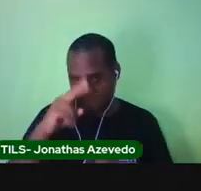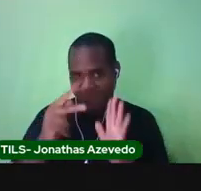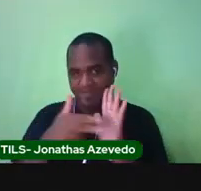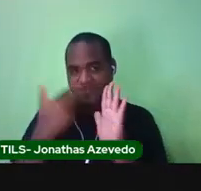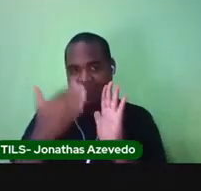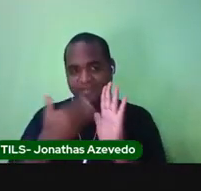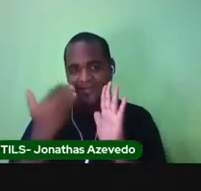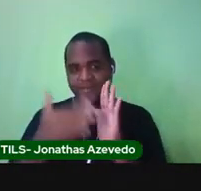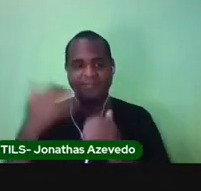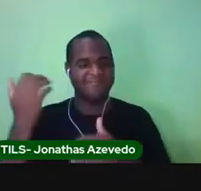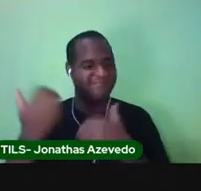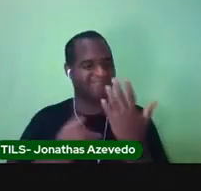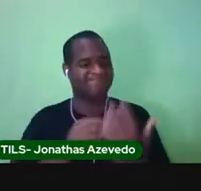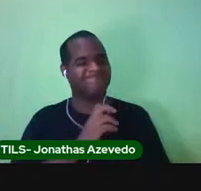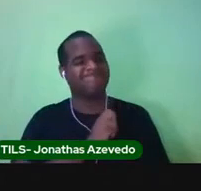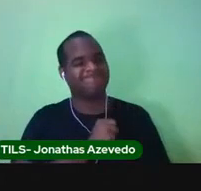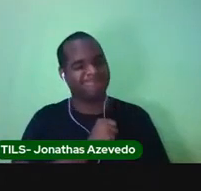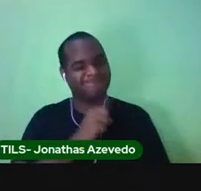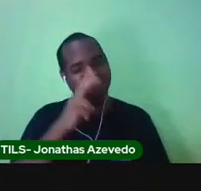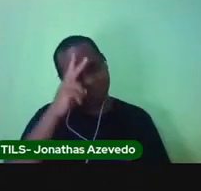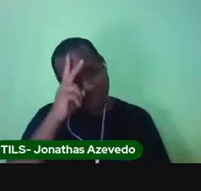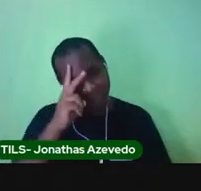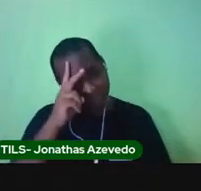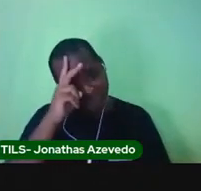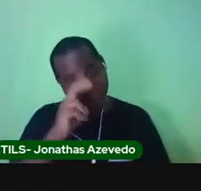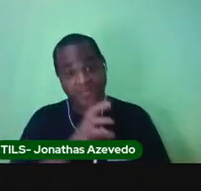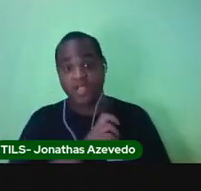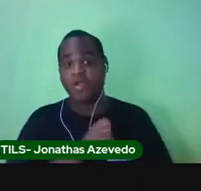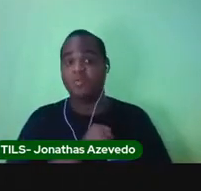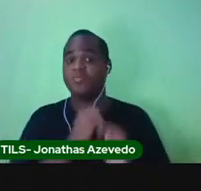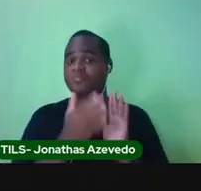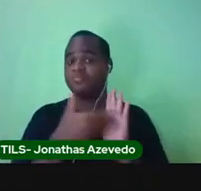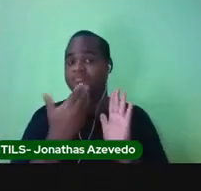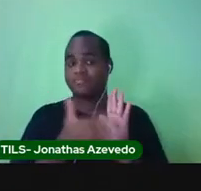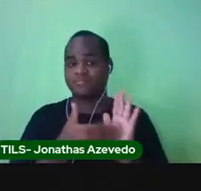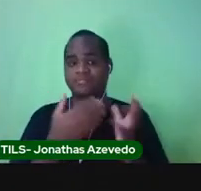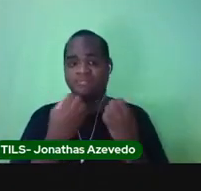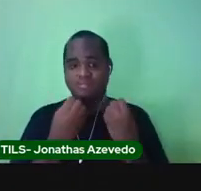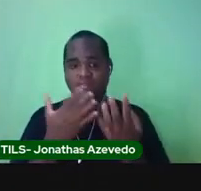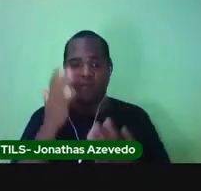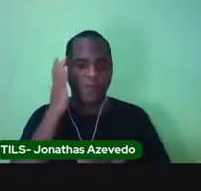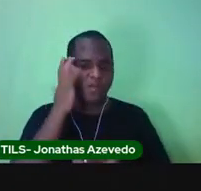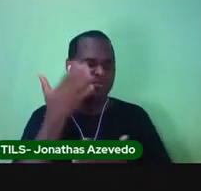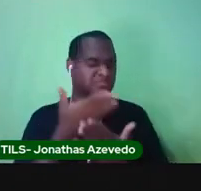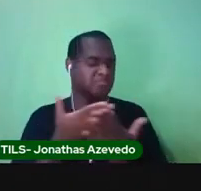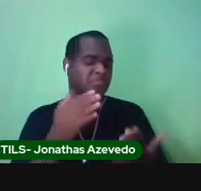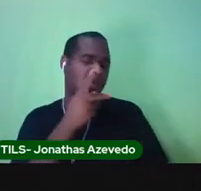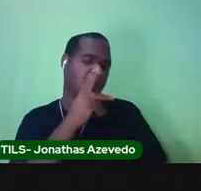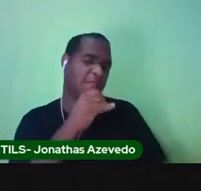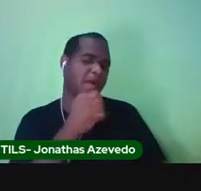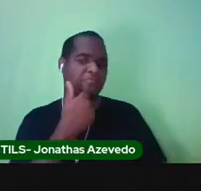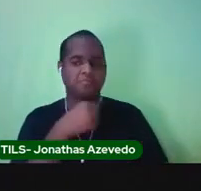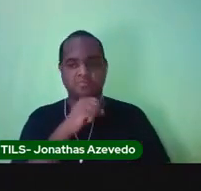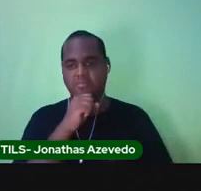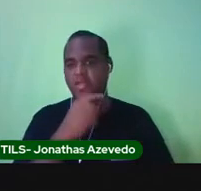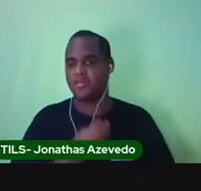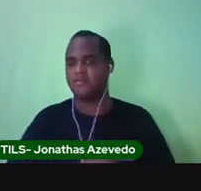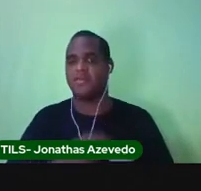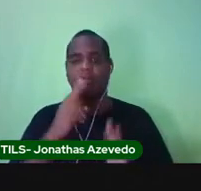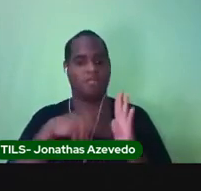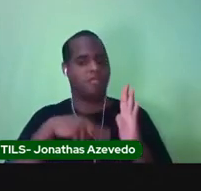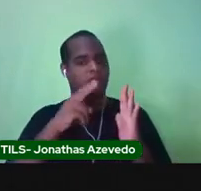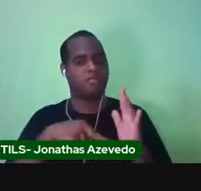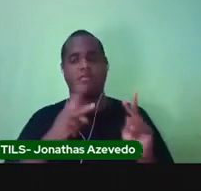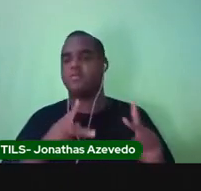adoro histórias. E eu adoro livros. Acho que é porque o meu pai e a minha mãe vivem lendo.